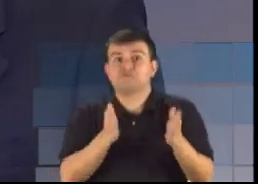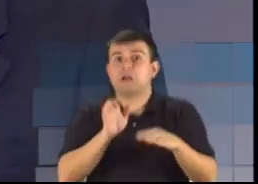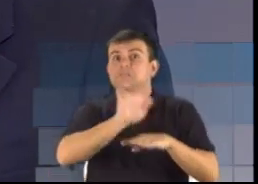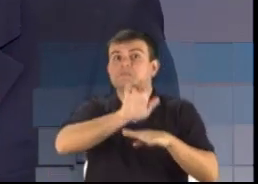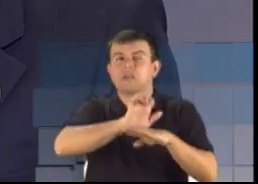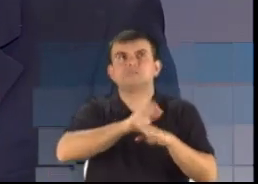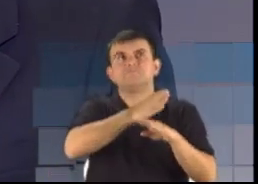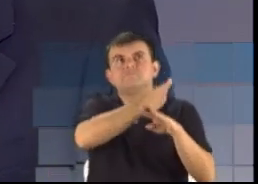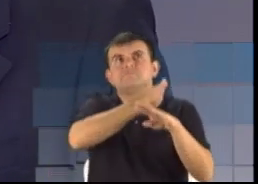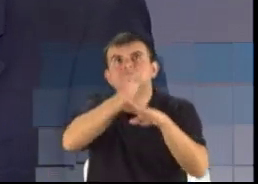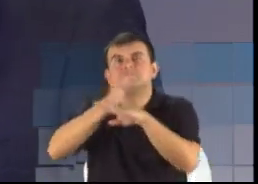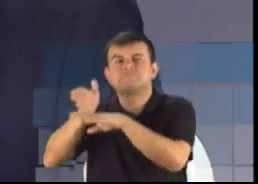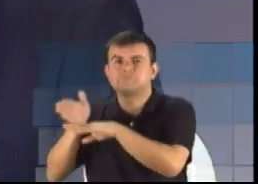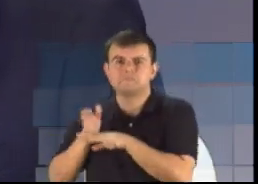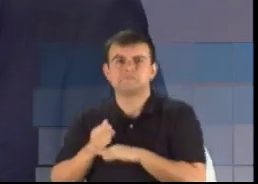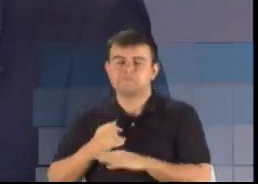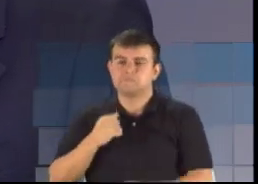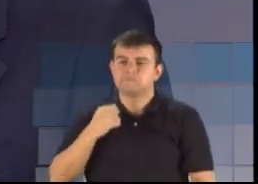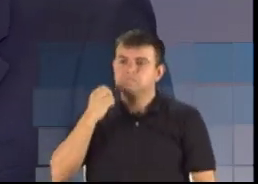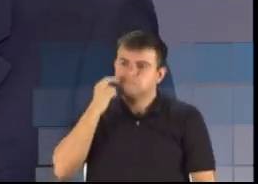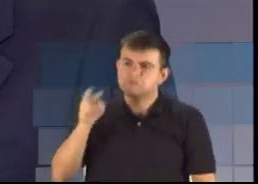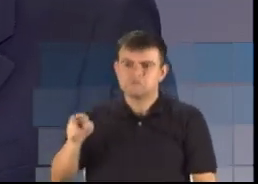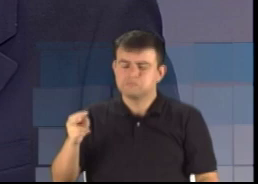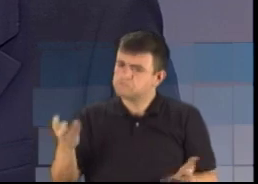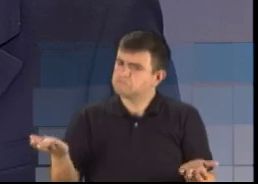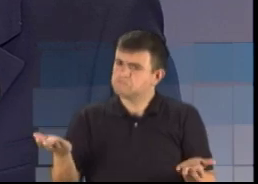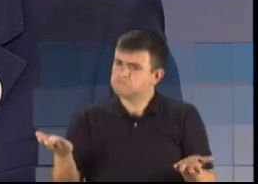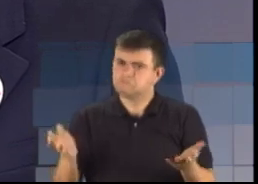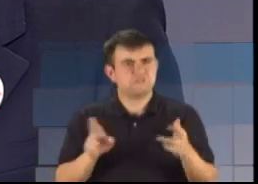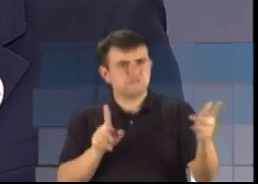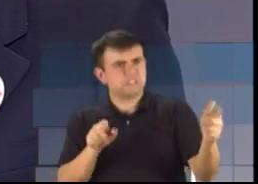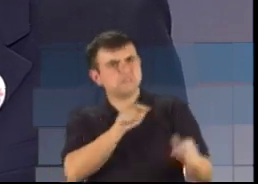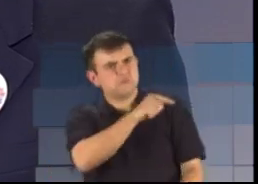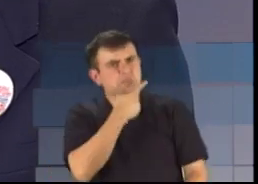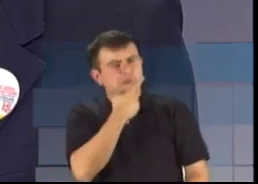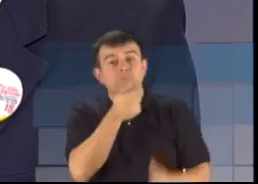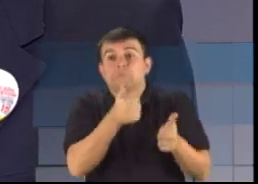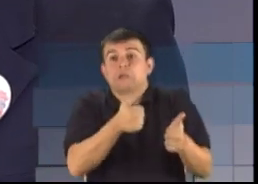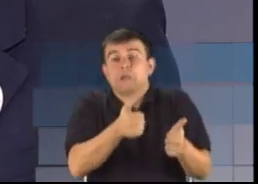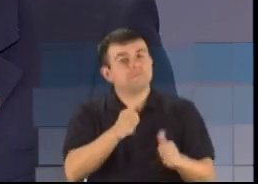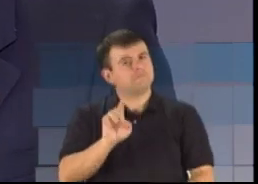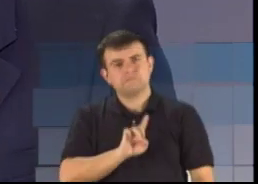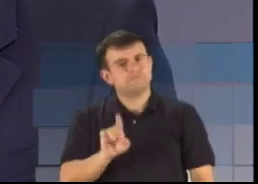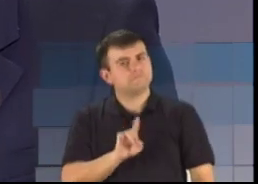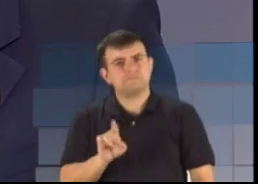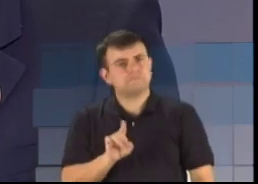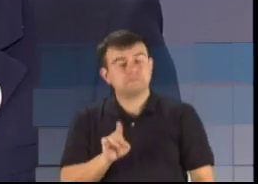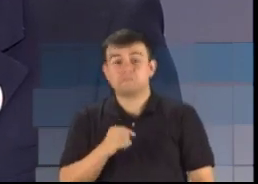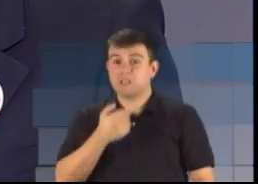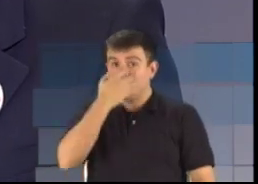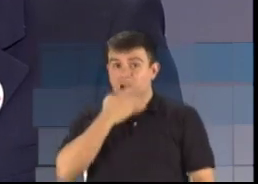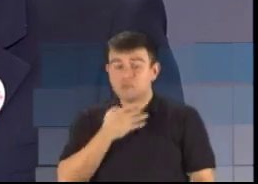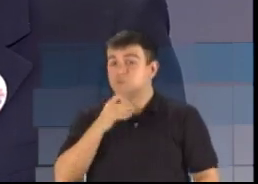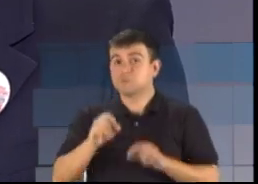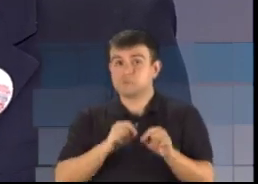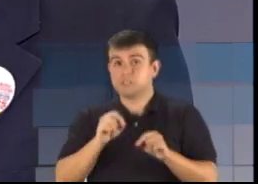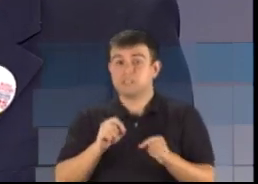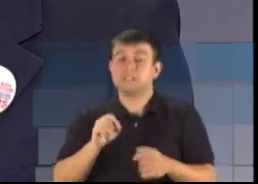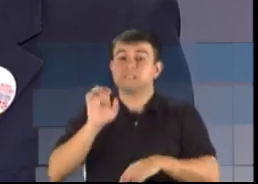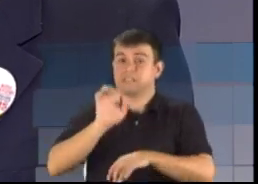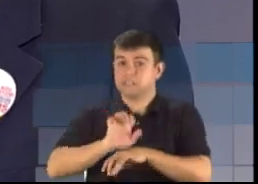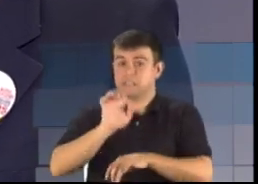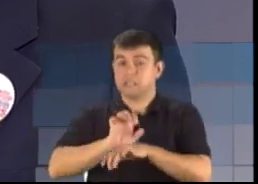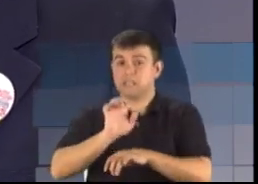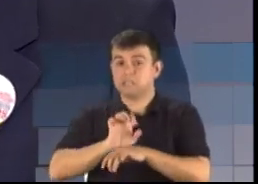diferente desse que a candidata Abigail fala. O que eu acho que o Estado precisa é voltar a funcionar, voltar